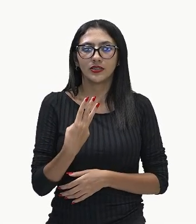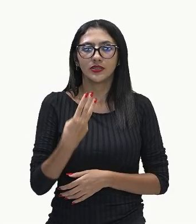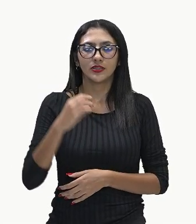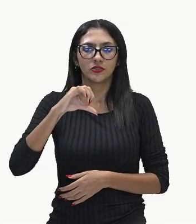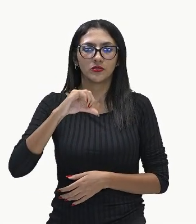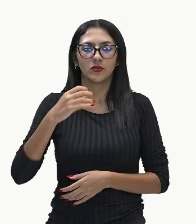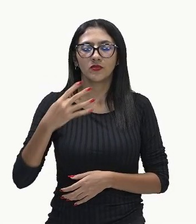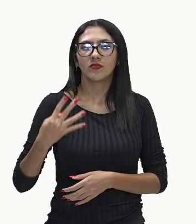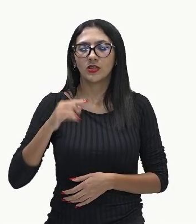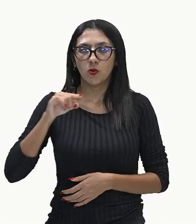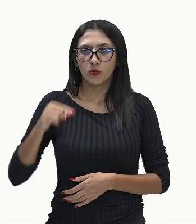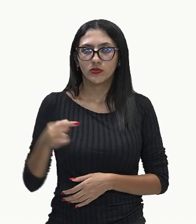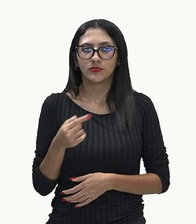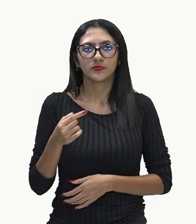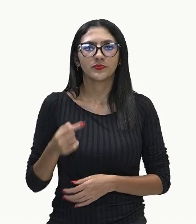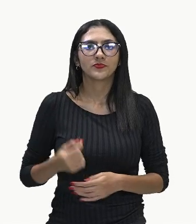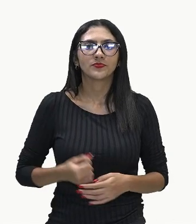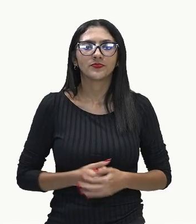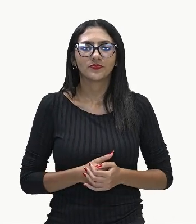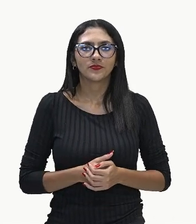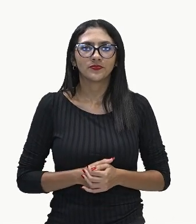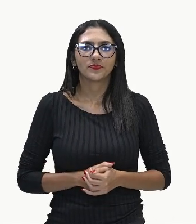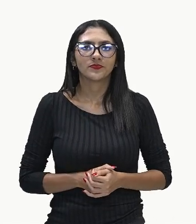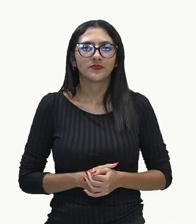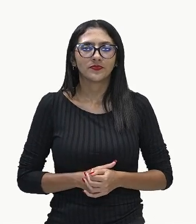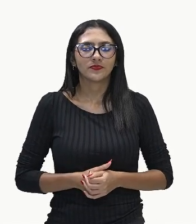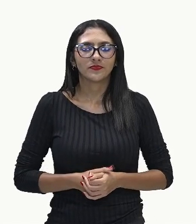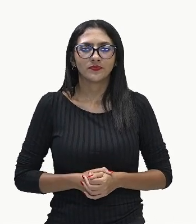394 mil unidades, tudo bem?